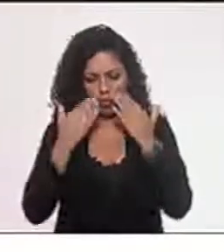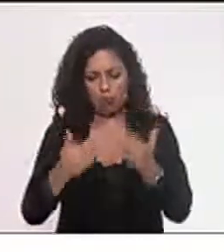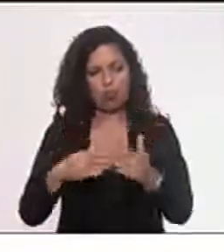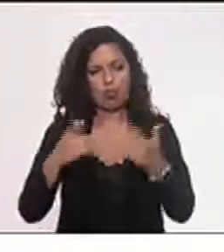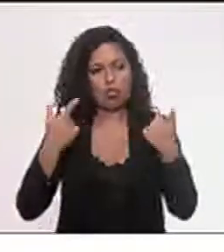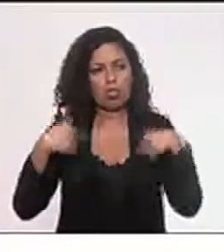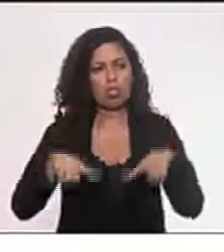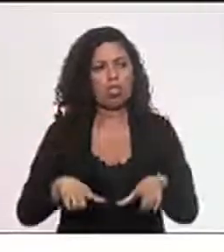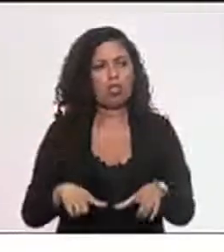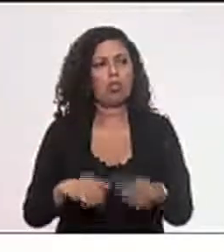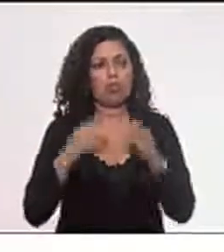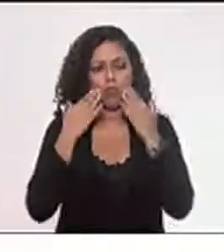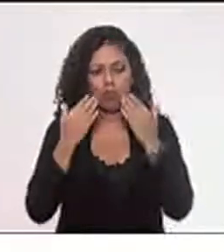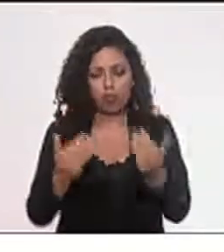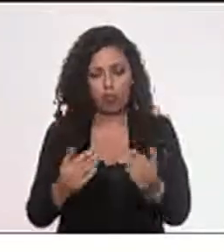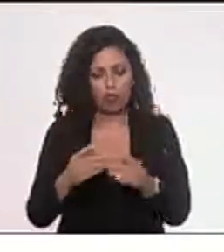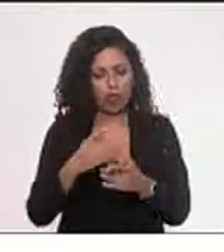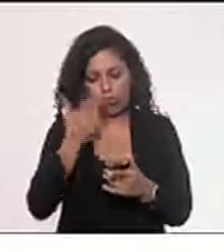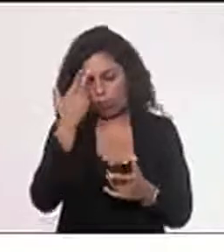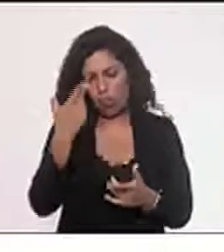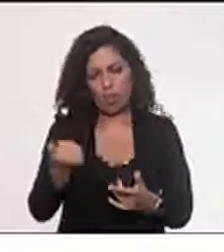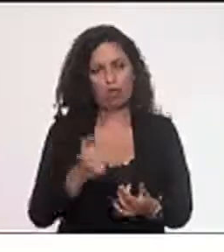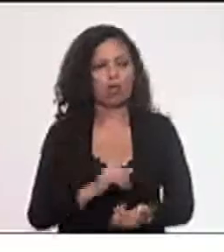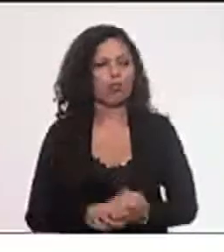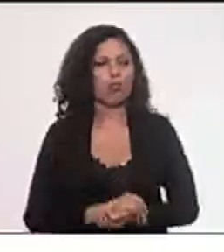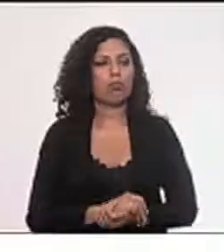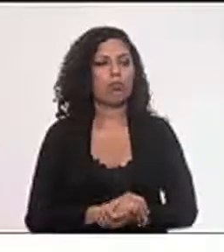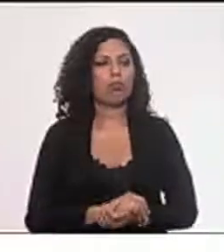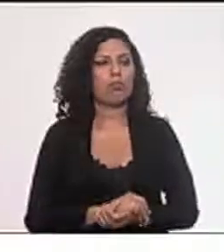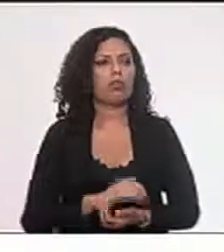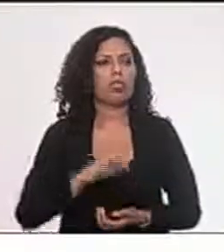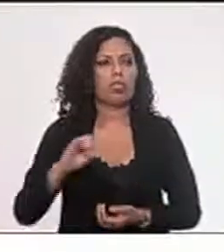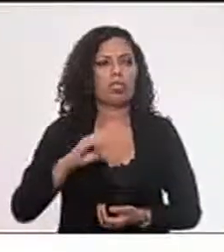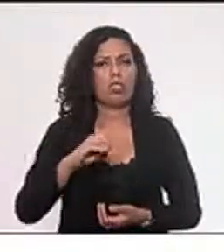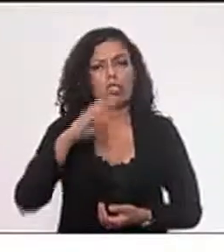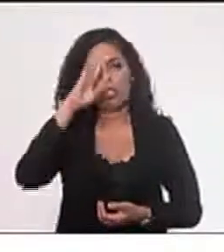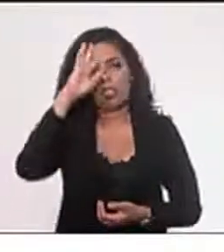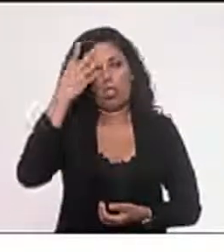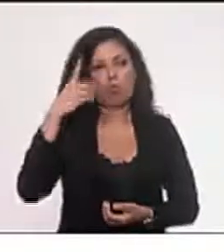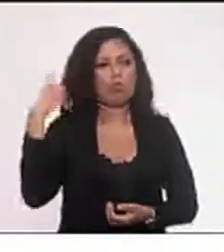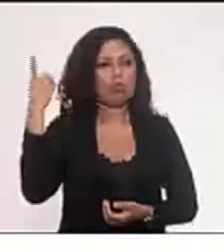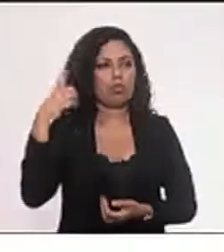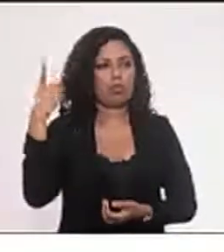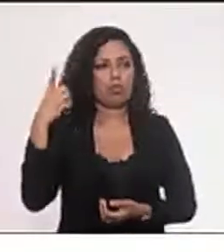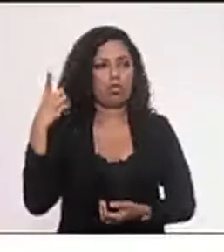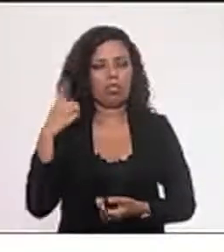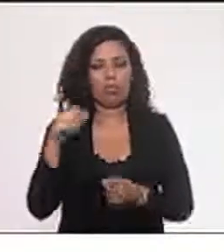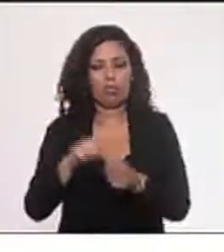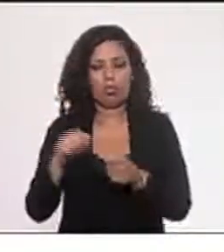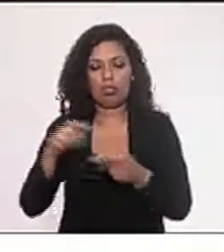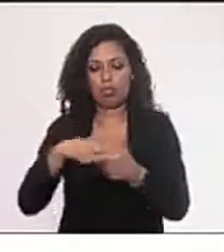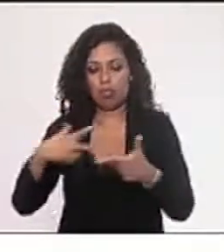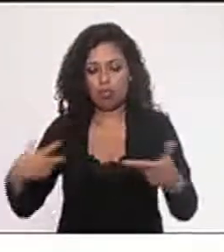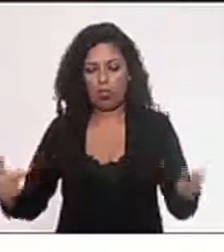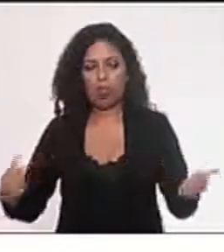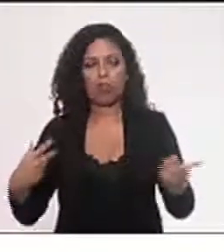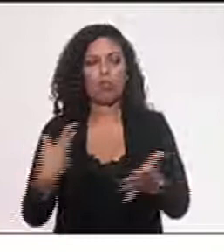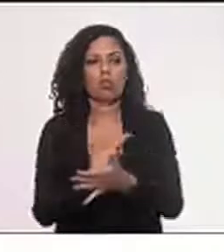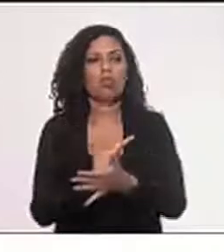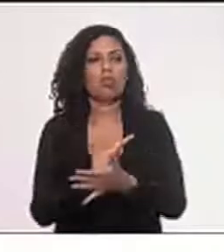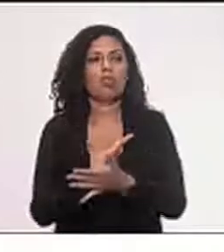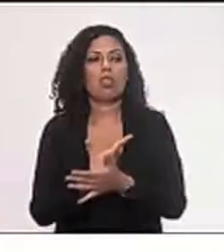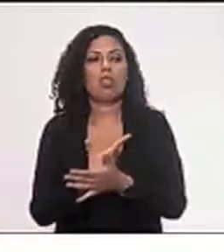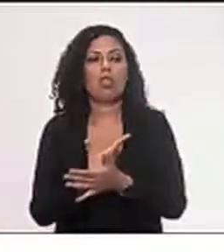placa, deixa a placa original e por aí vai. E se esse deputado cometer alguma infração de